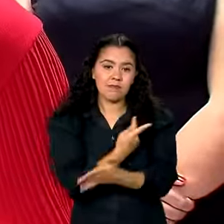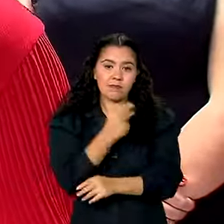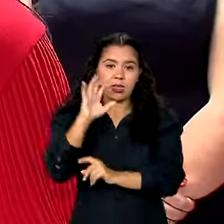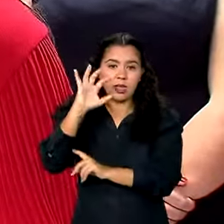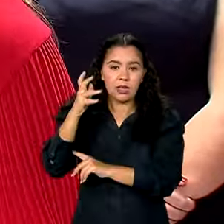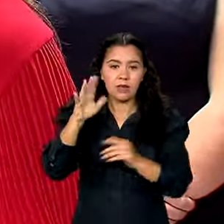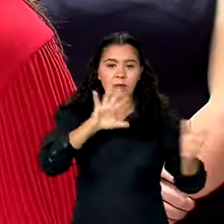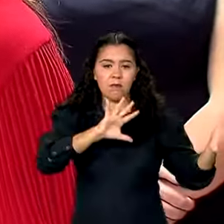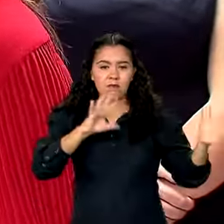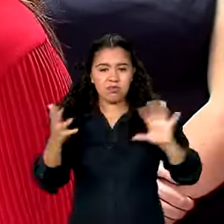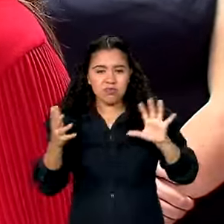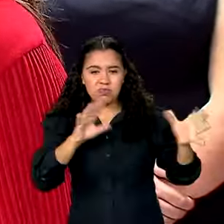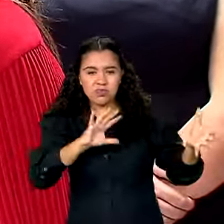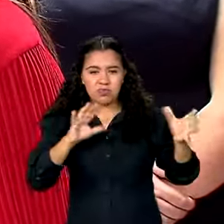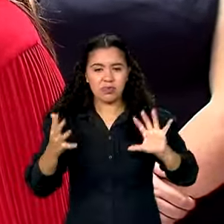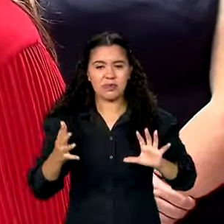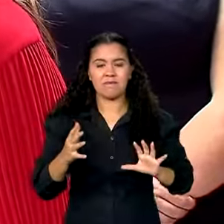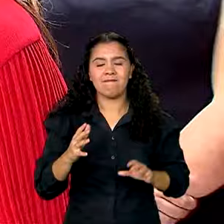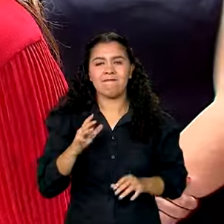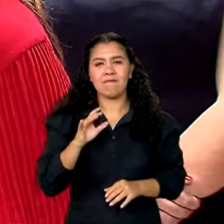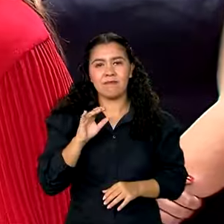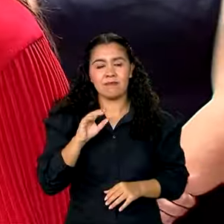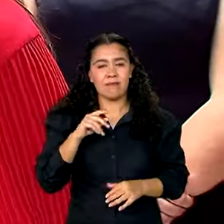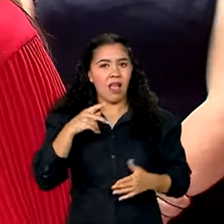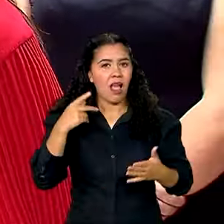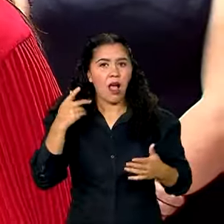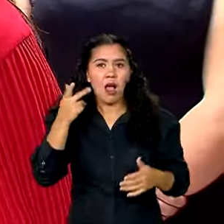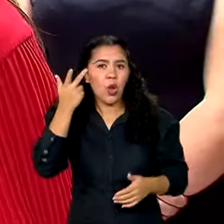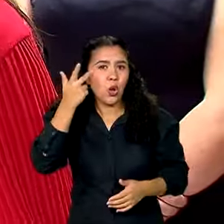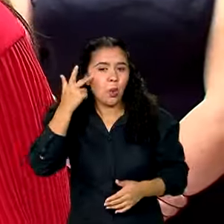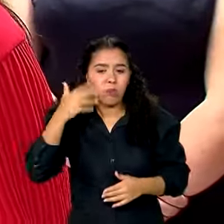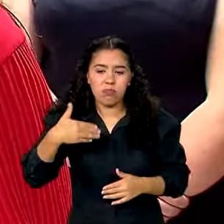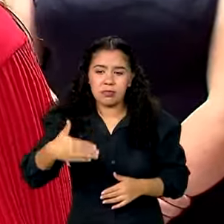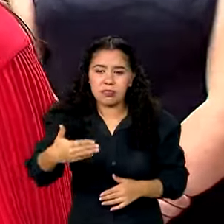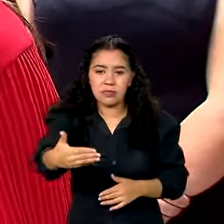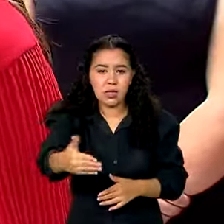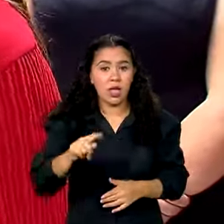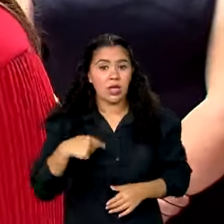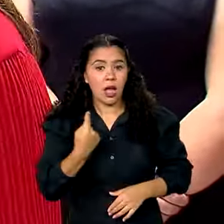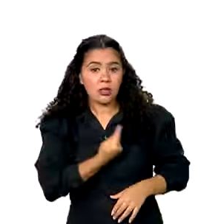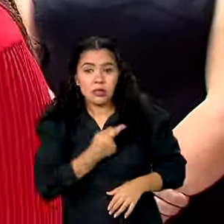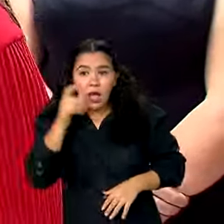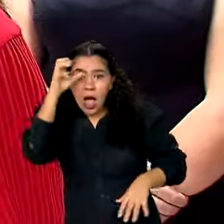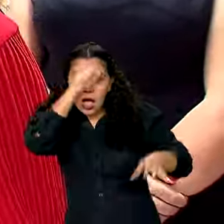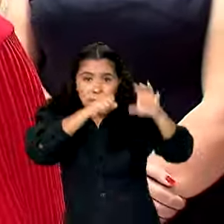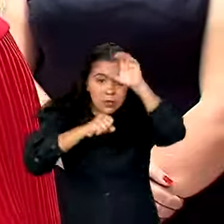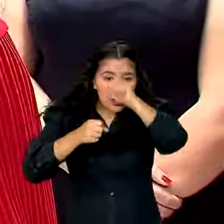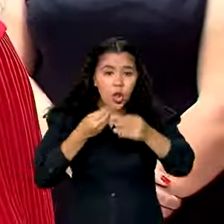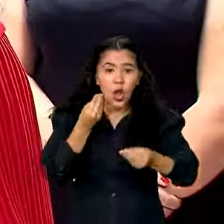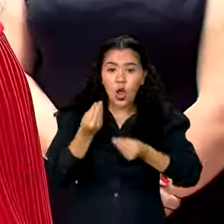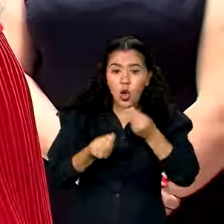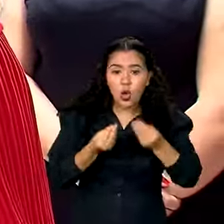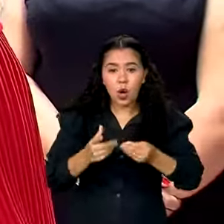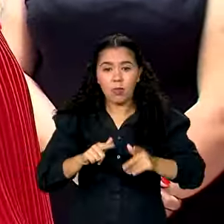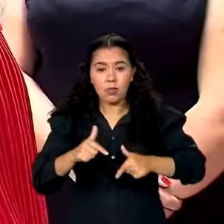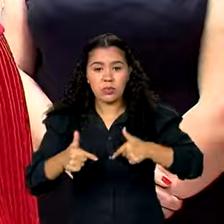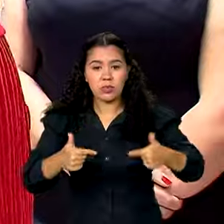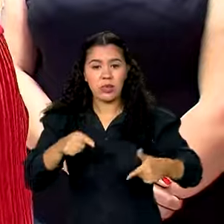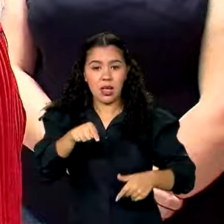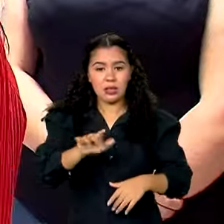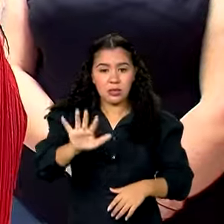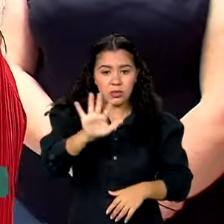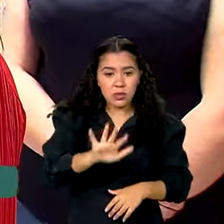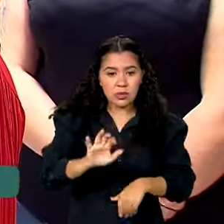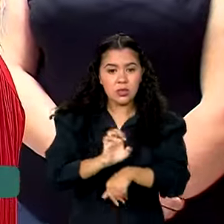drásticos são o nosso novo normal. E a gente está aprendendo, fazendo. Essa situação no Rio Grande do Sul, as